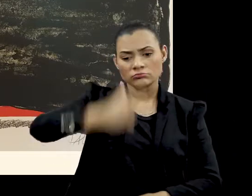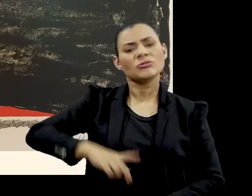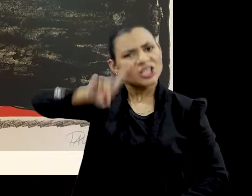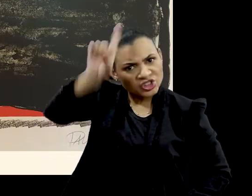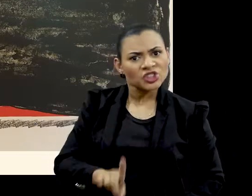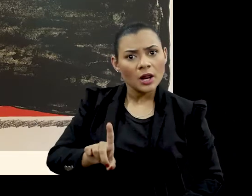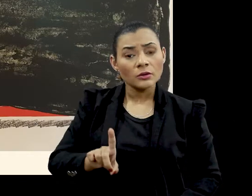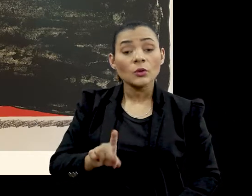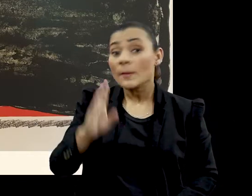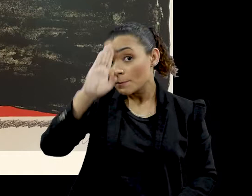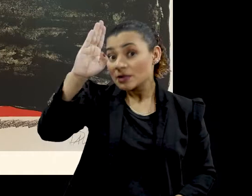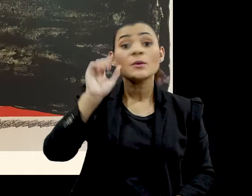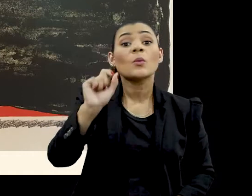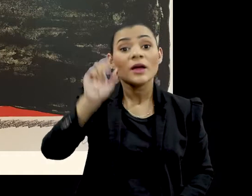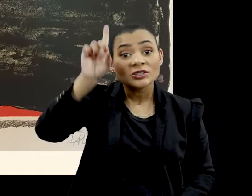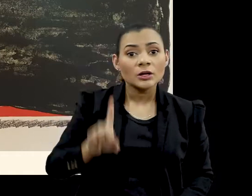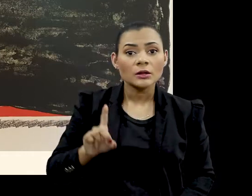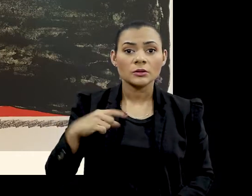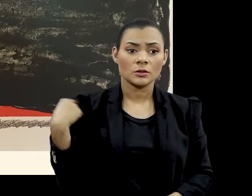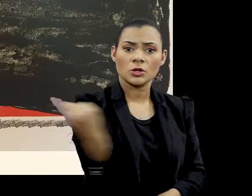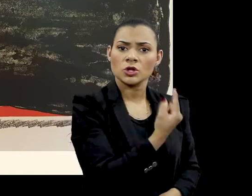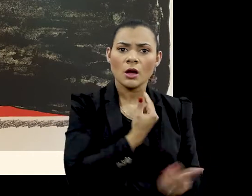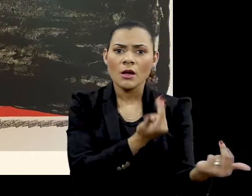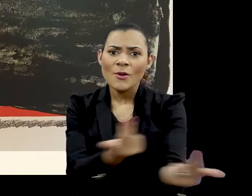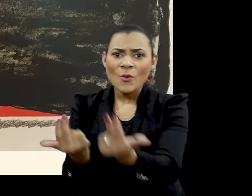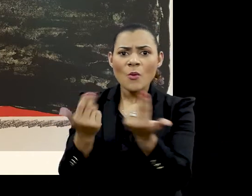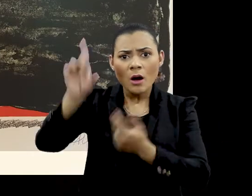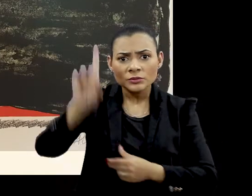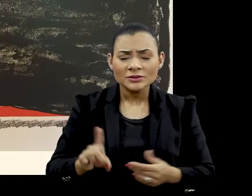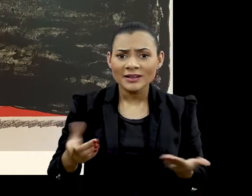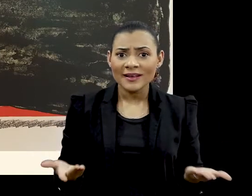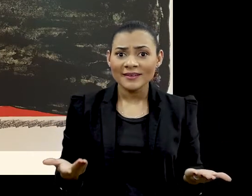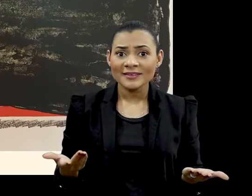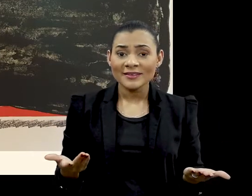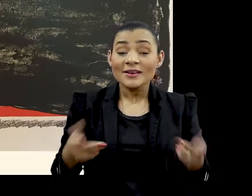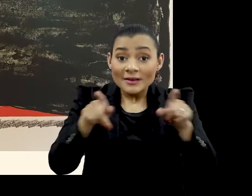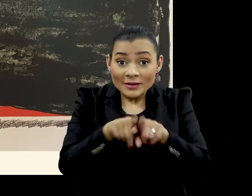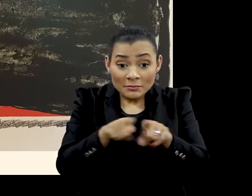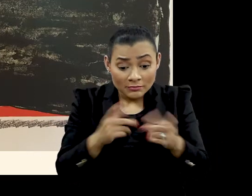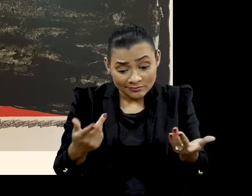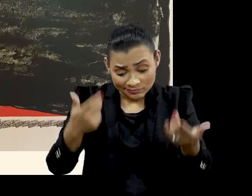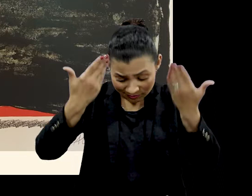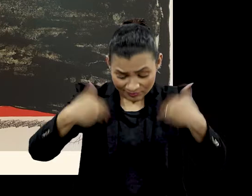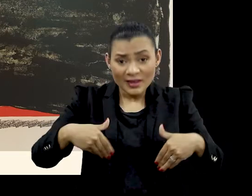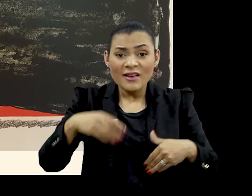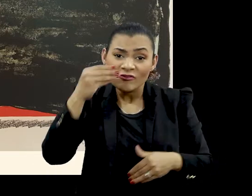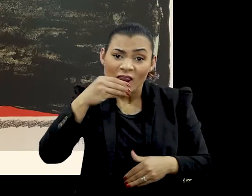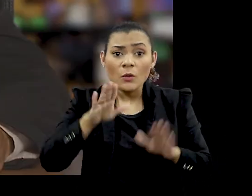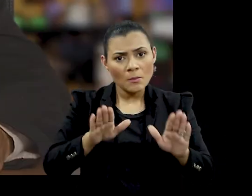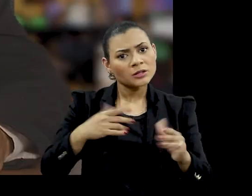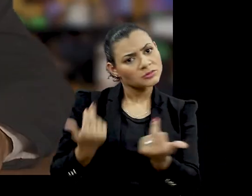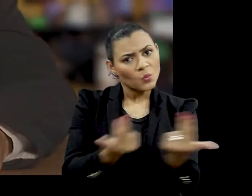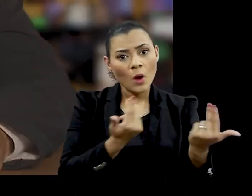os nossos direitos E o primeiro deles é saber que todos nós somos iguais em nossos direitos Mesmo que considerados fracos